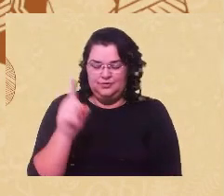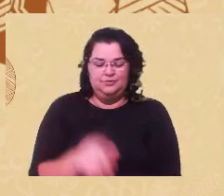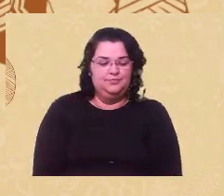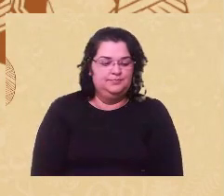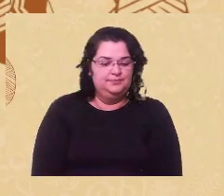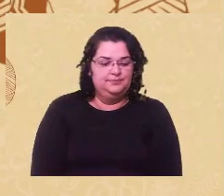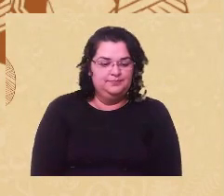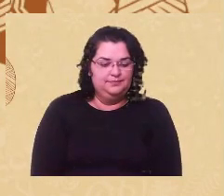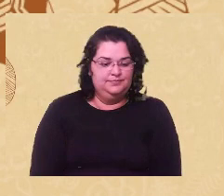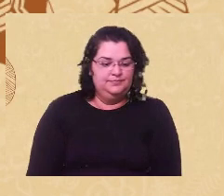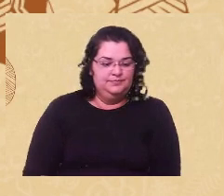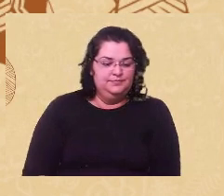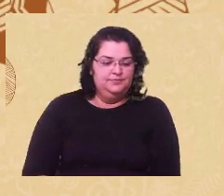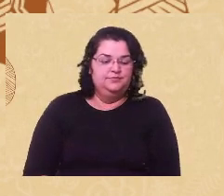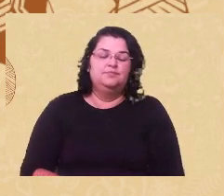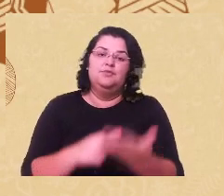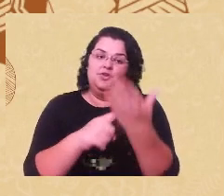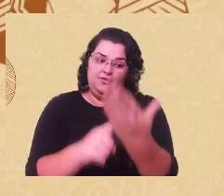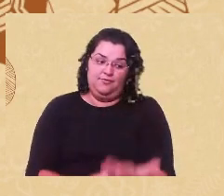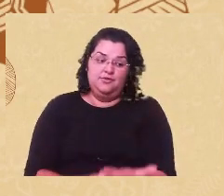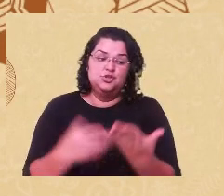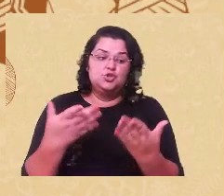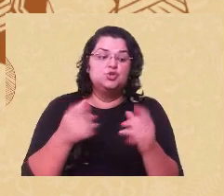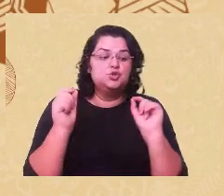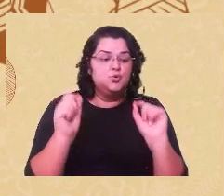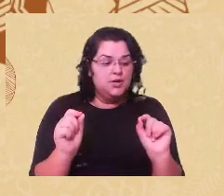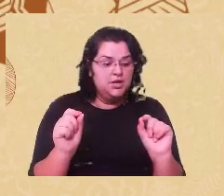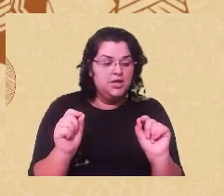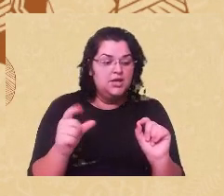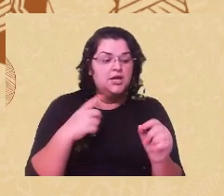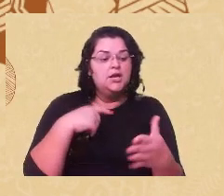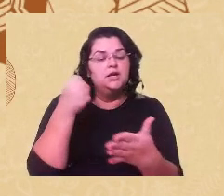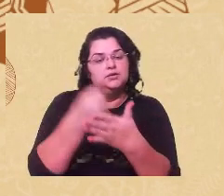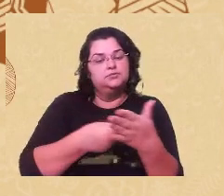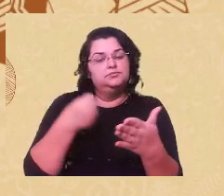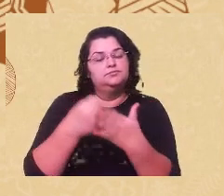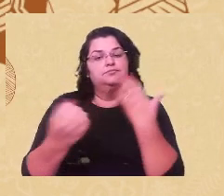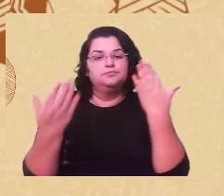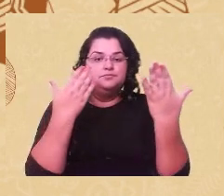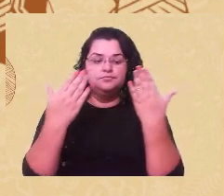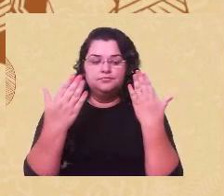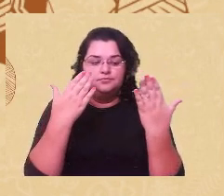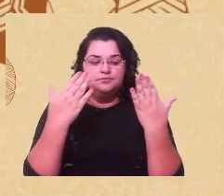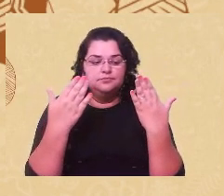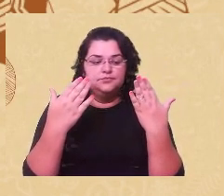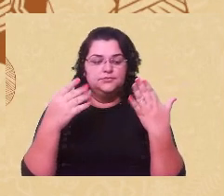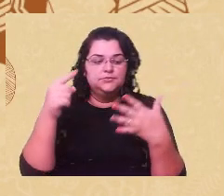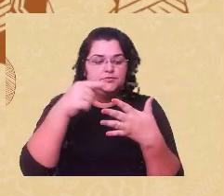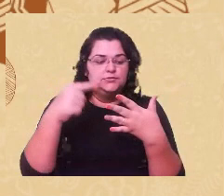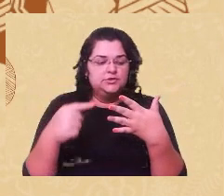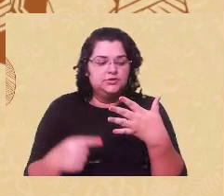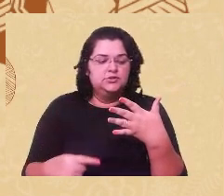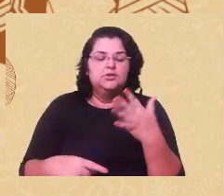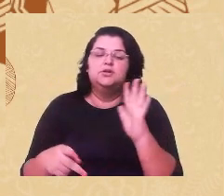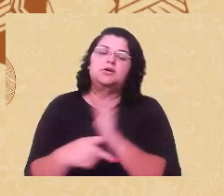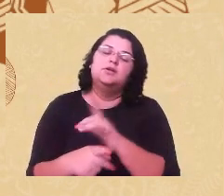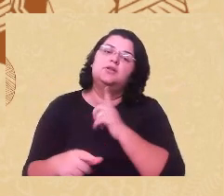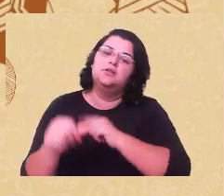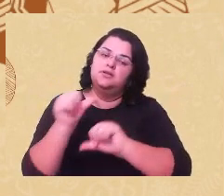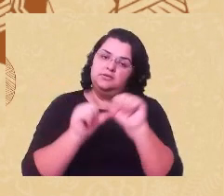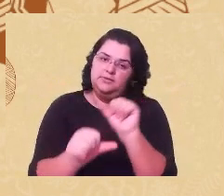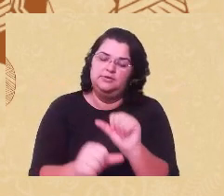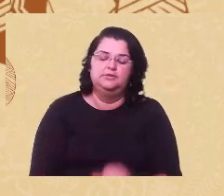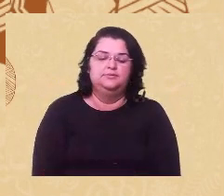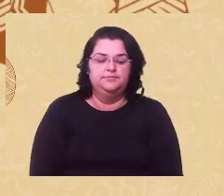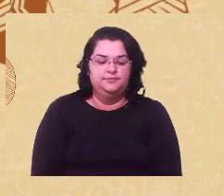e aí o meu convite hoje é que nós possamos lutar e construir uma psicologia utópica, mas sem dúvida transformadora. Uma